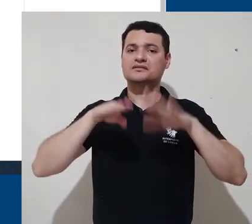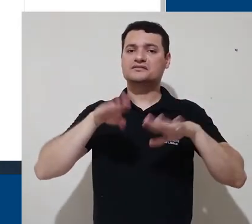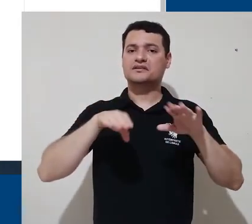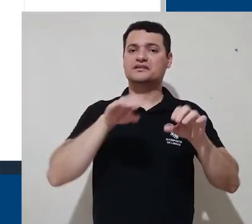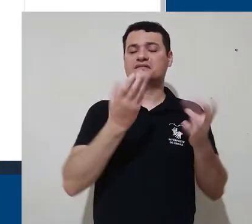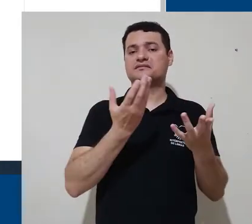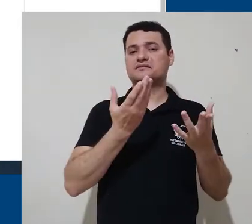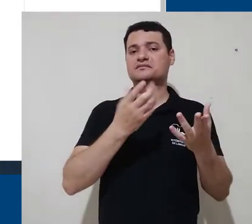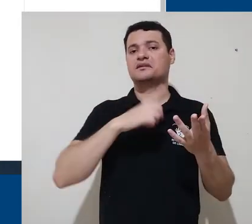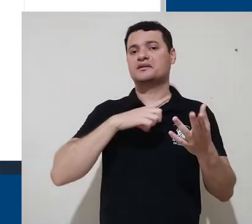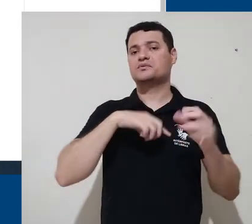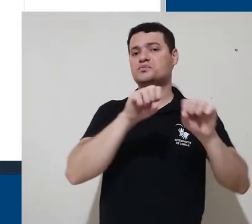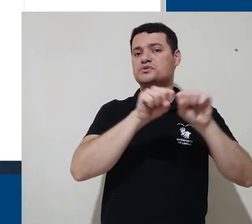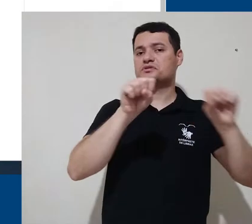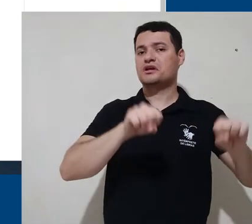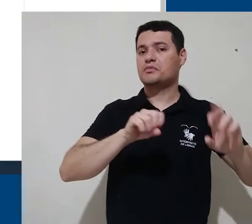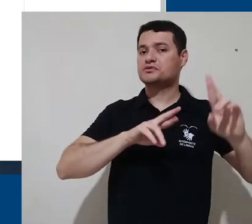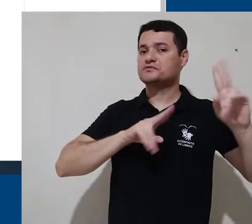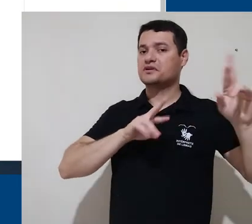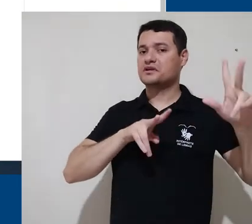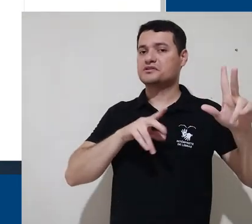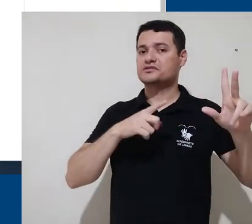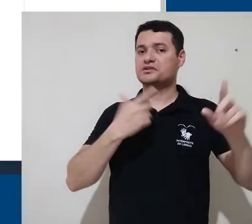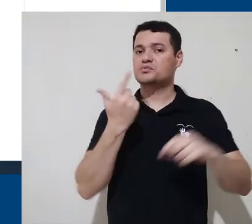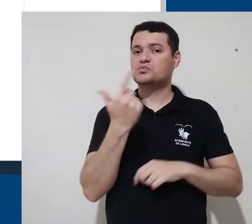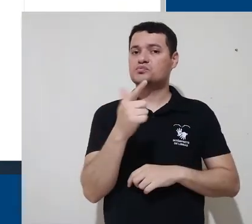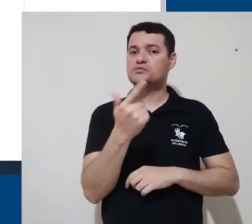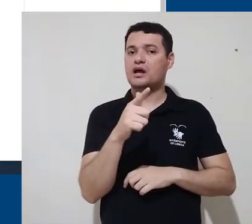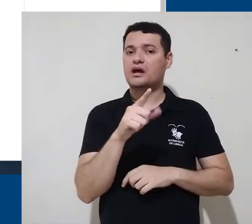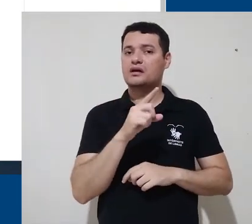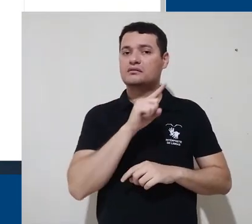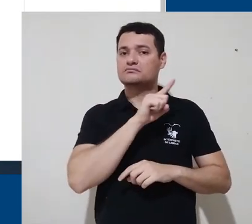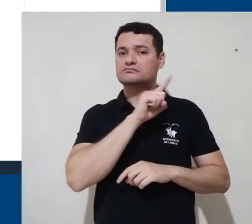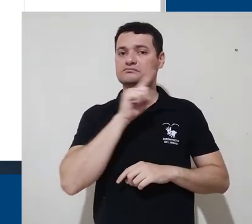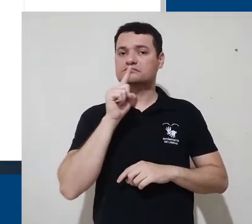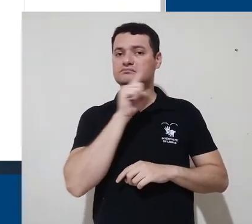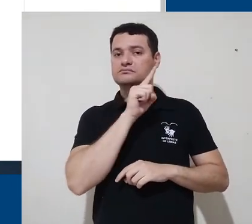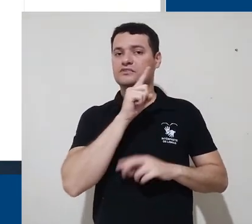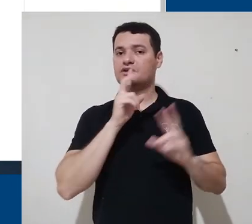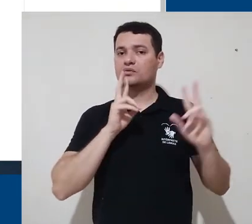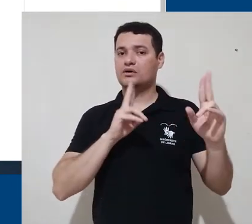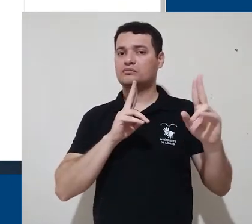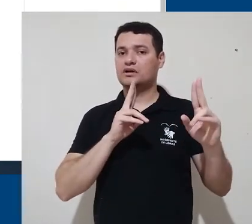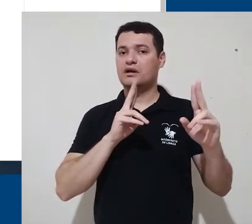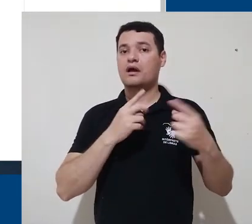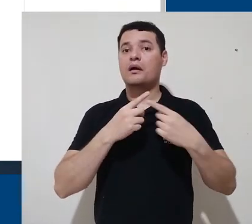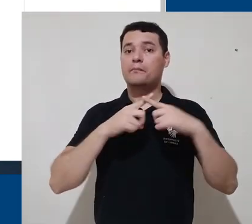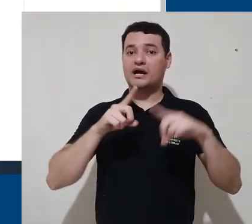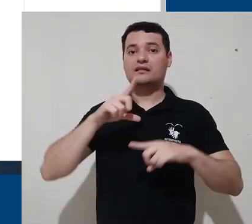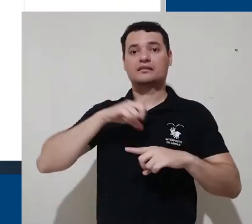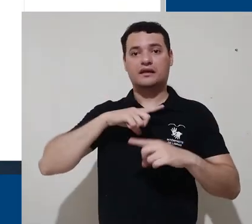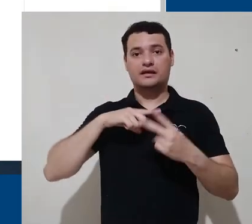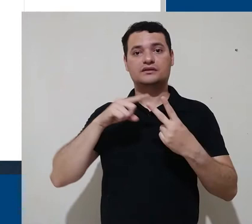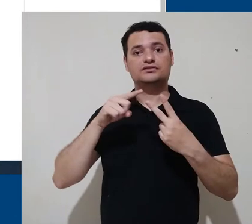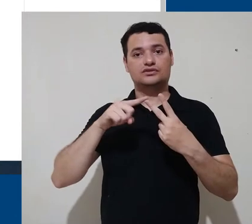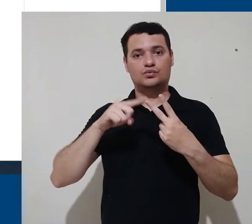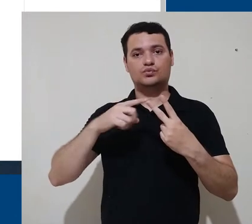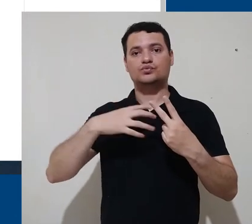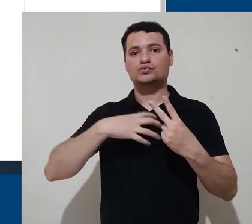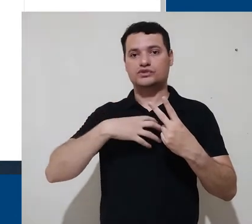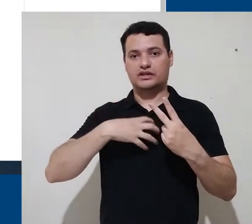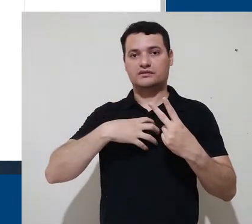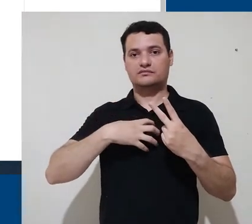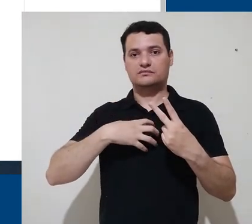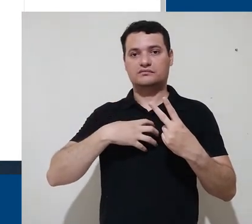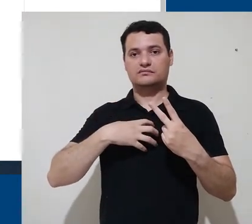configurado esse painel no primeiro momento. Então existe um segundo método de login, ele vai estar presente em todas